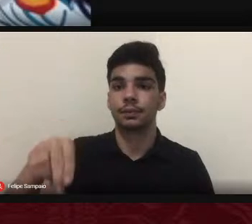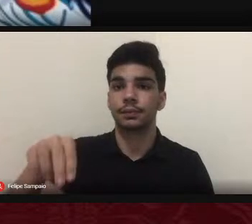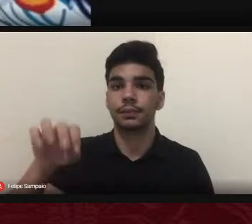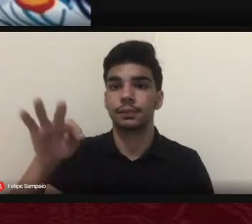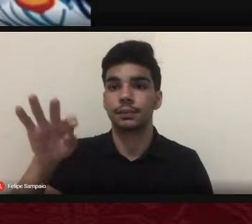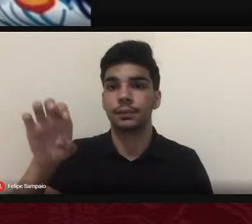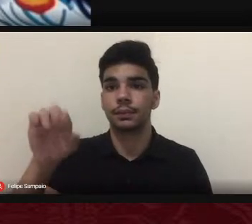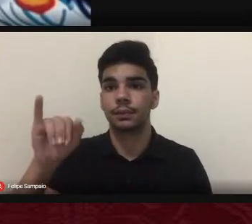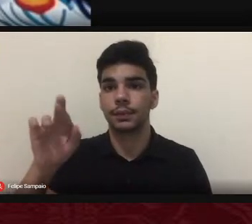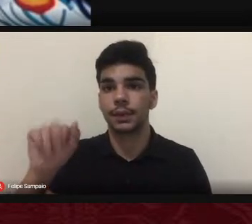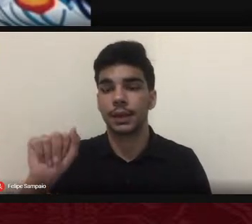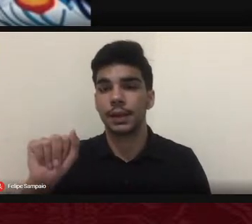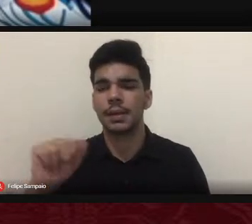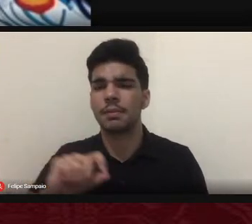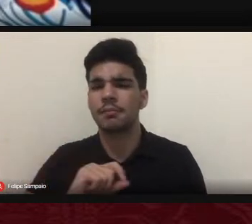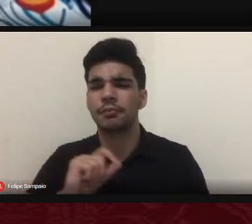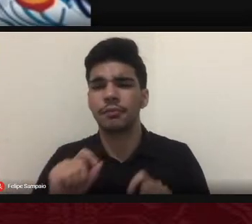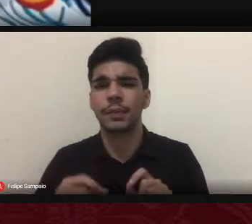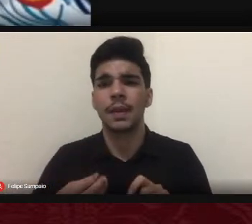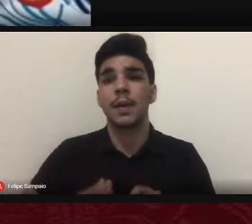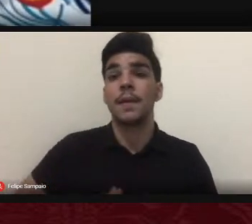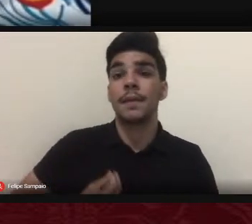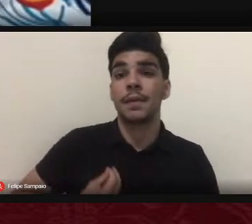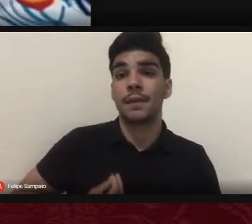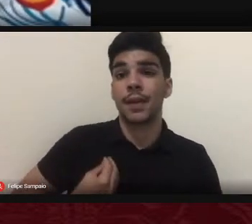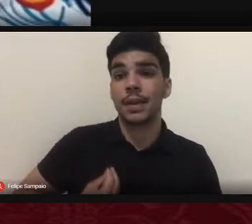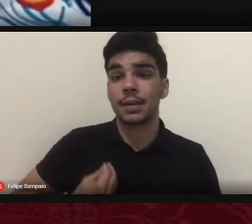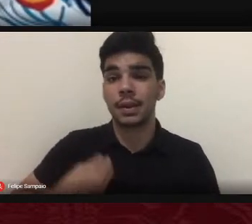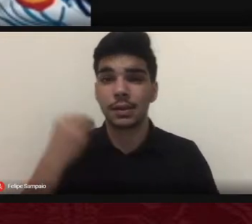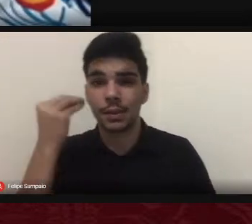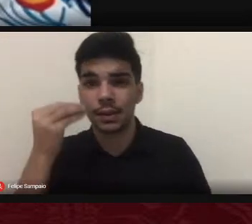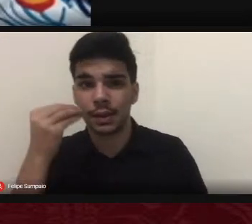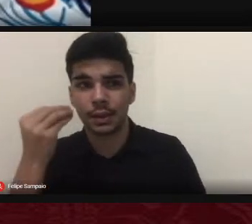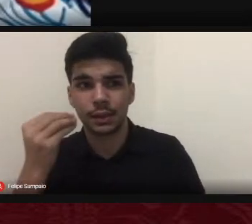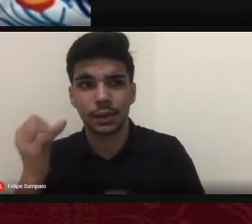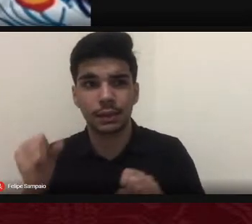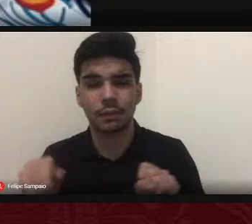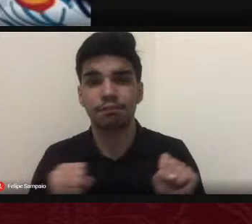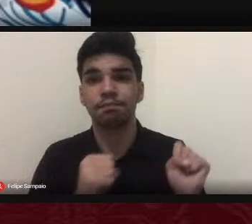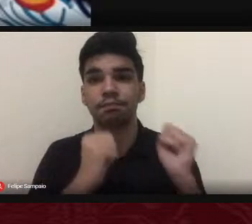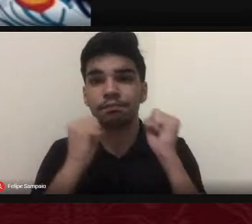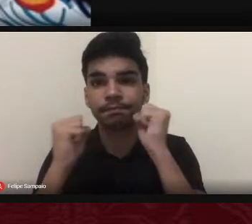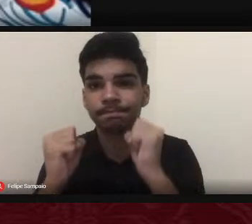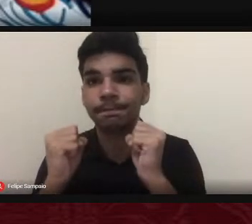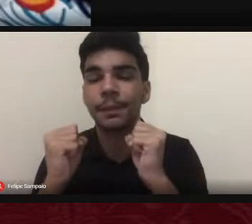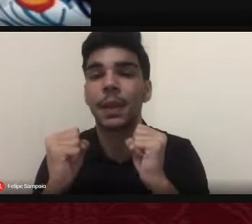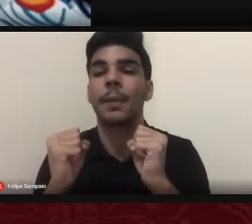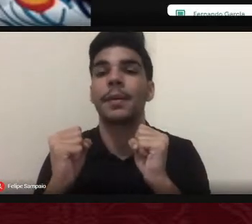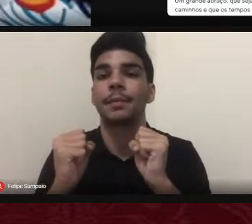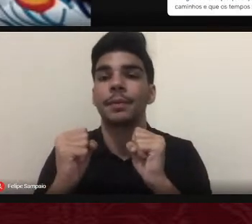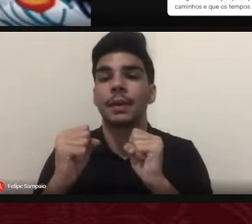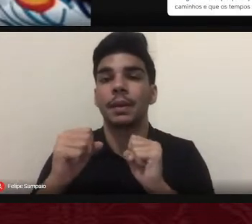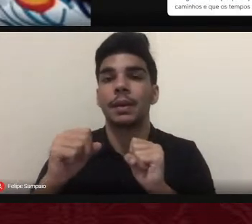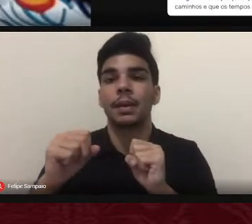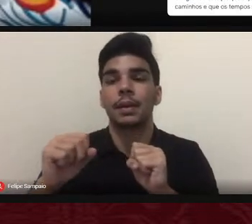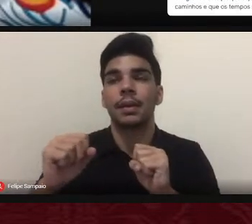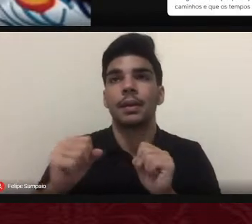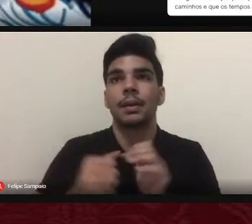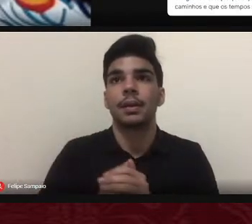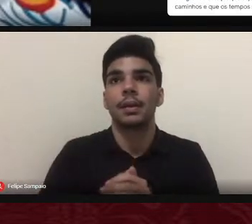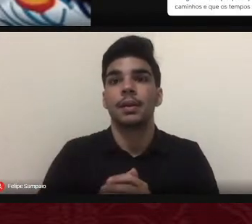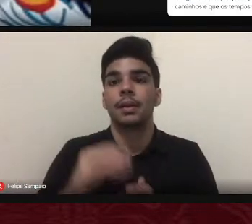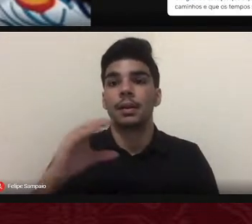e possibilidades organizado por Cláudia Marques Roma Alexandre Bergamin